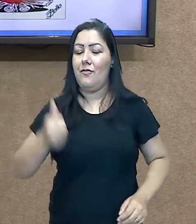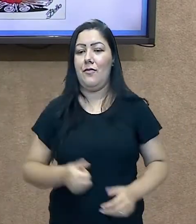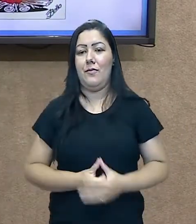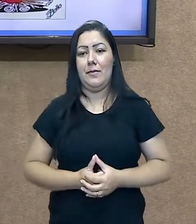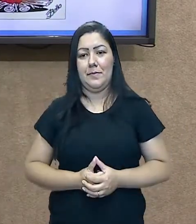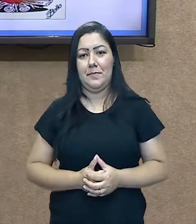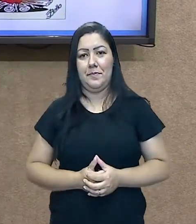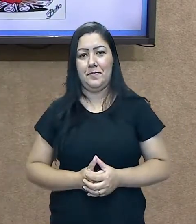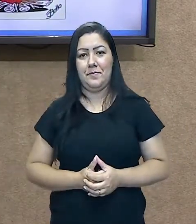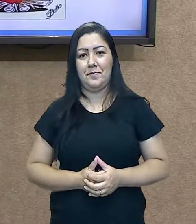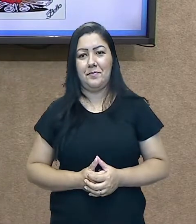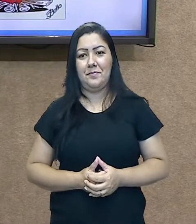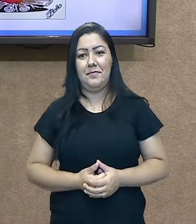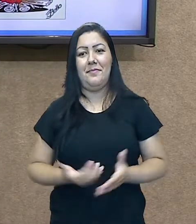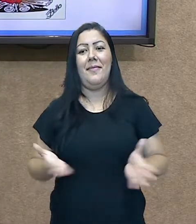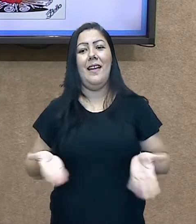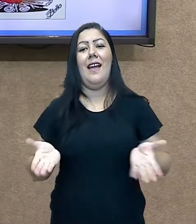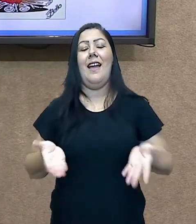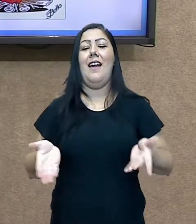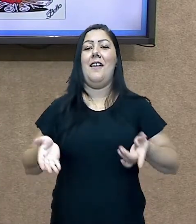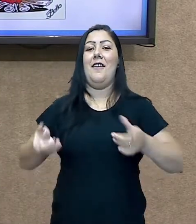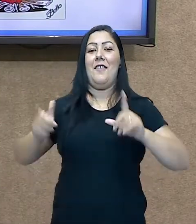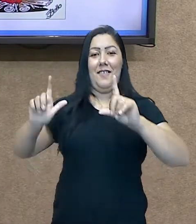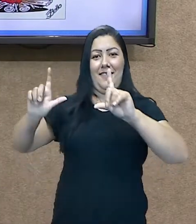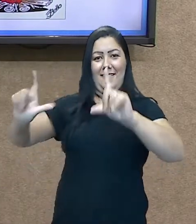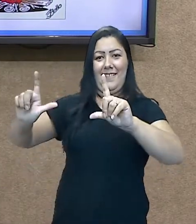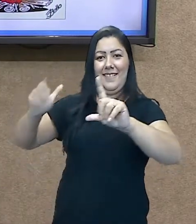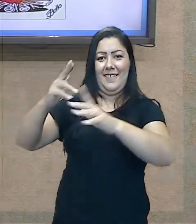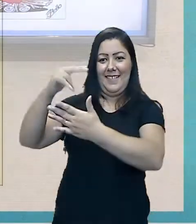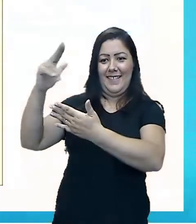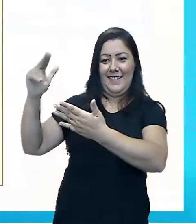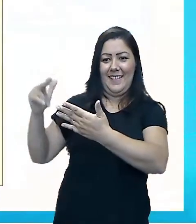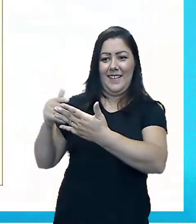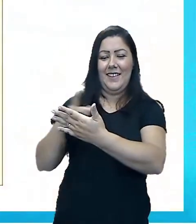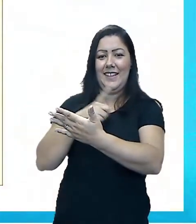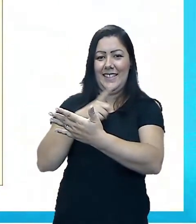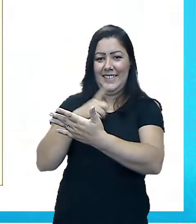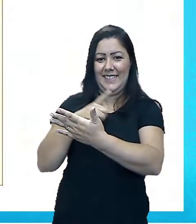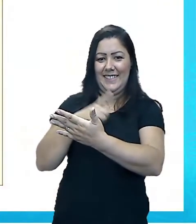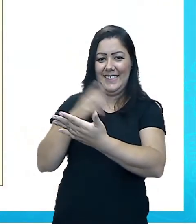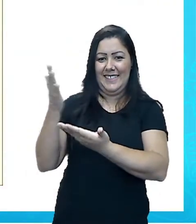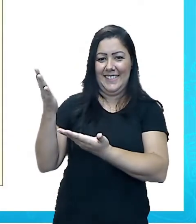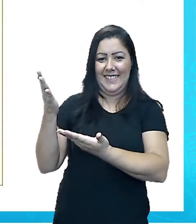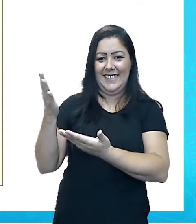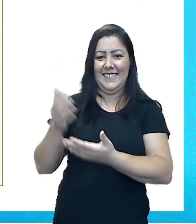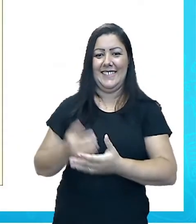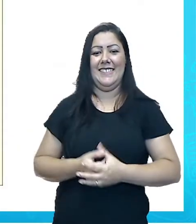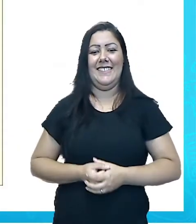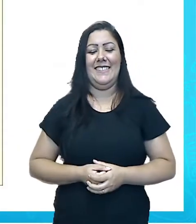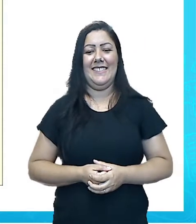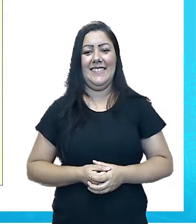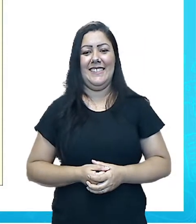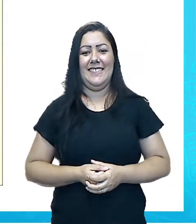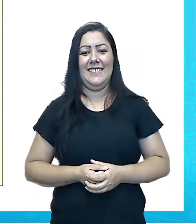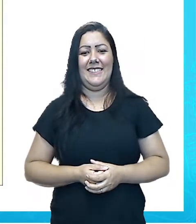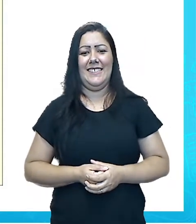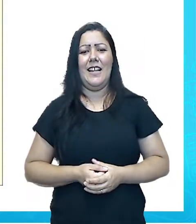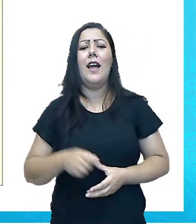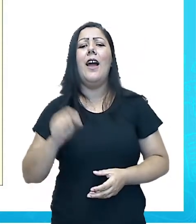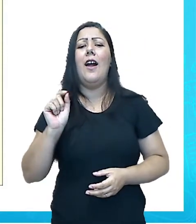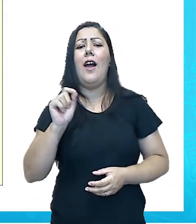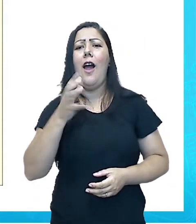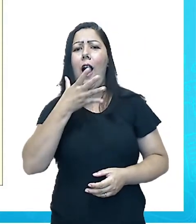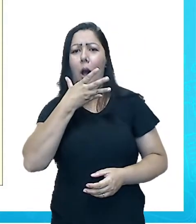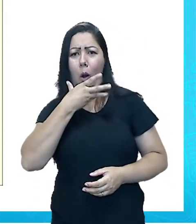E aí nós temos um sujeito muito interessante, né? Assim caminha a humanidade. Por quê?